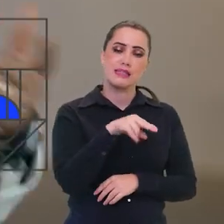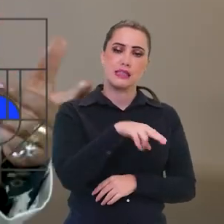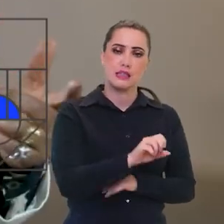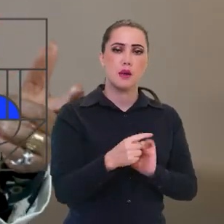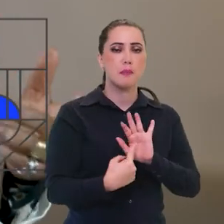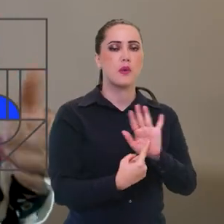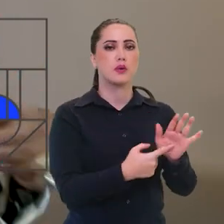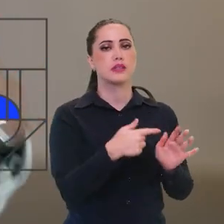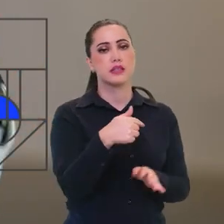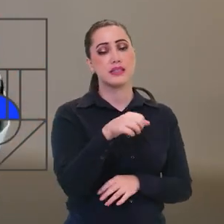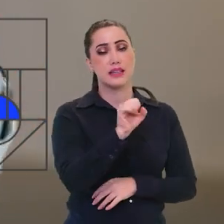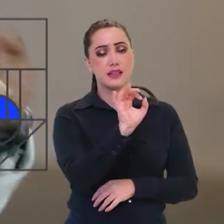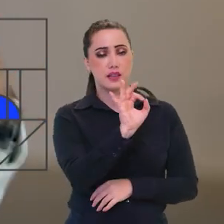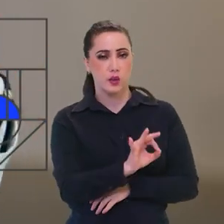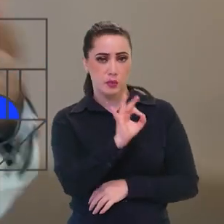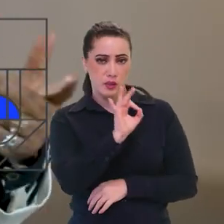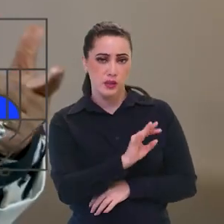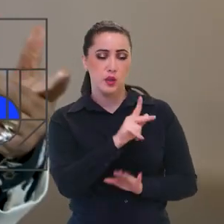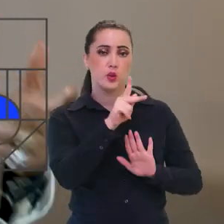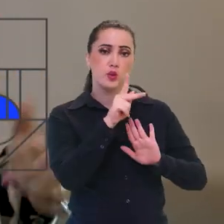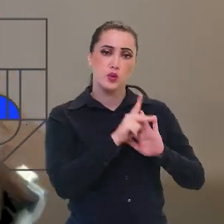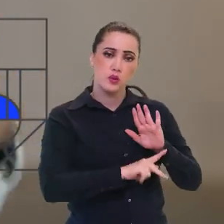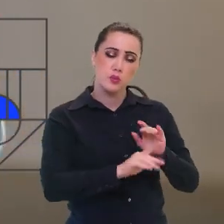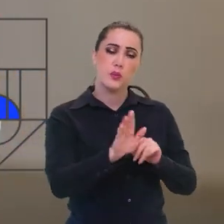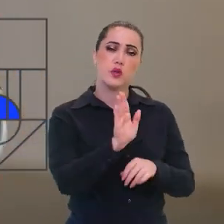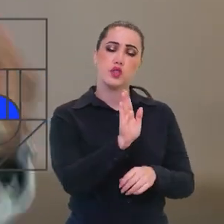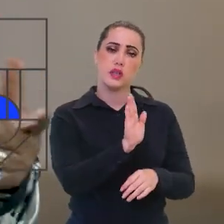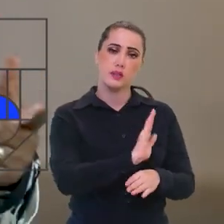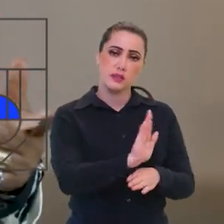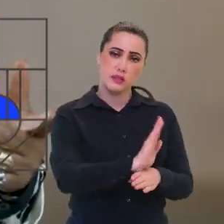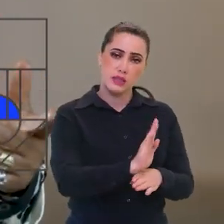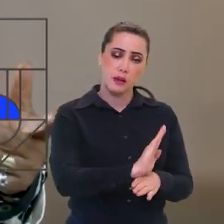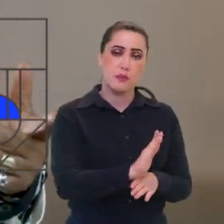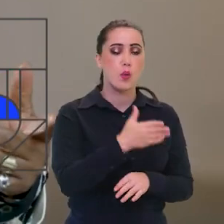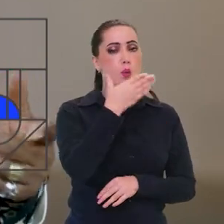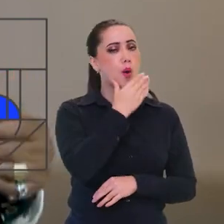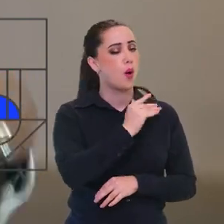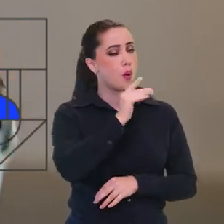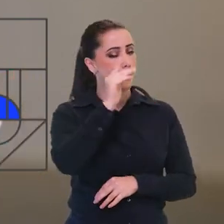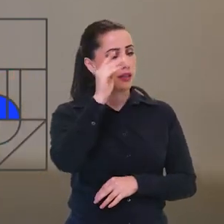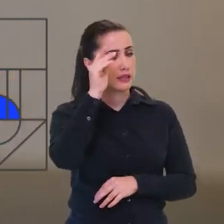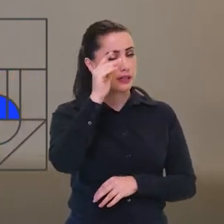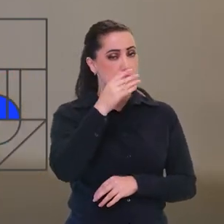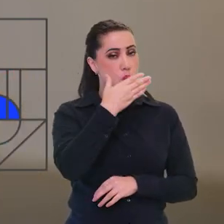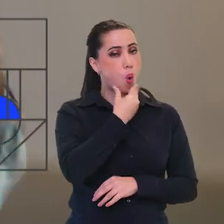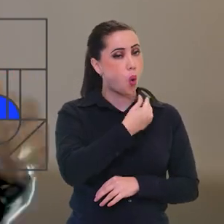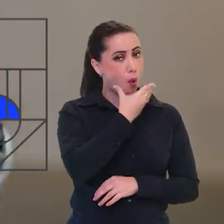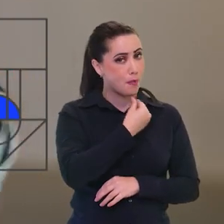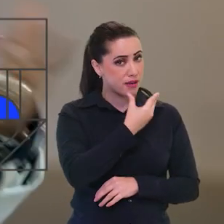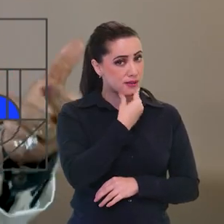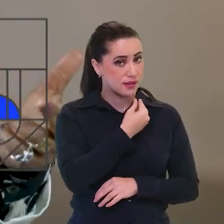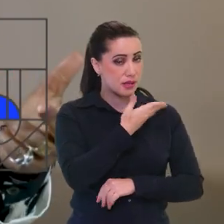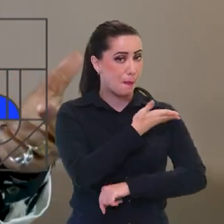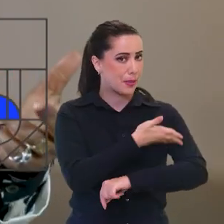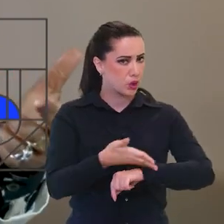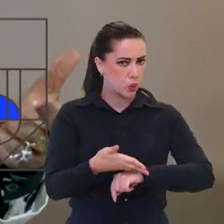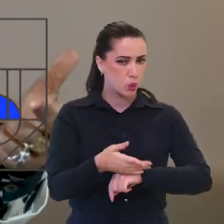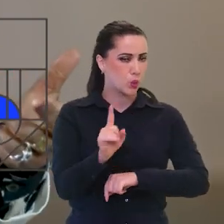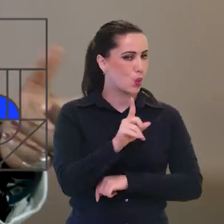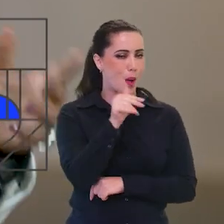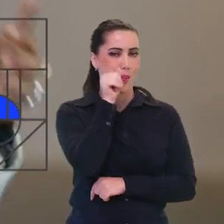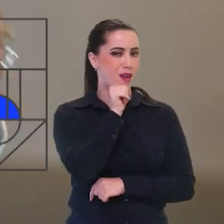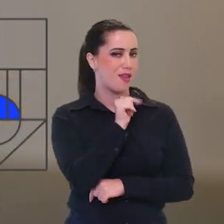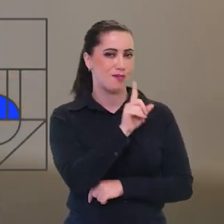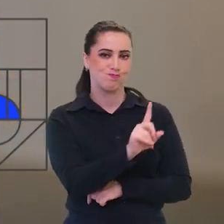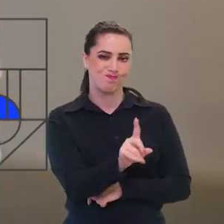78% dos projetos de cinema sempre foram de homens brancos, e nem mulheres em si.